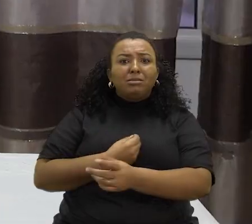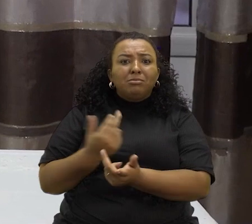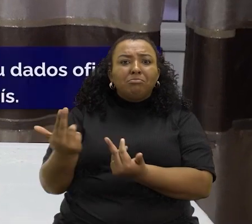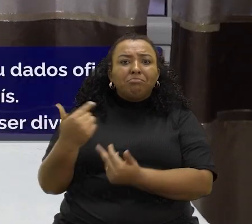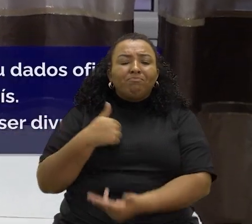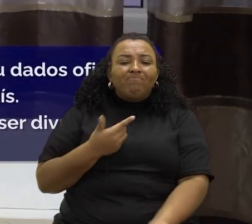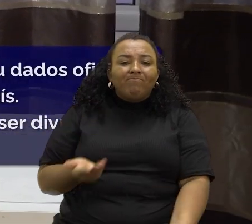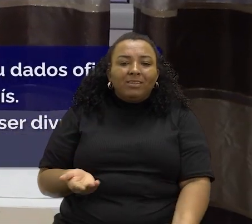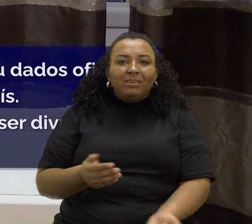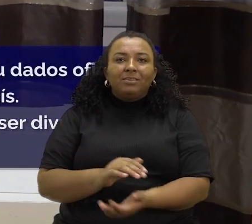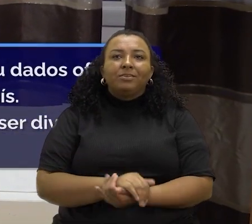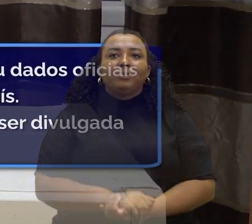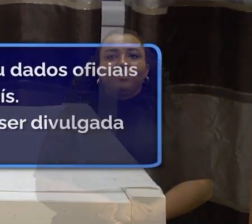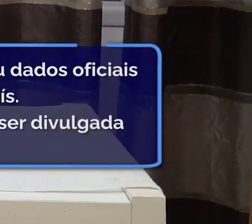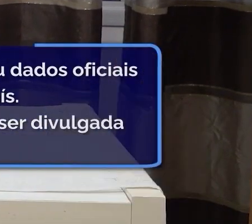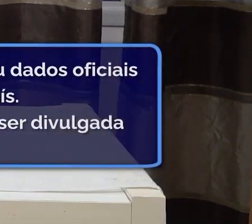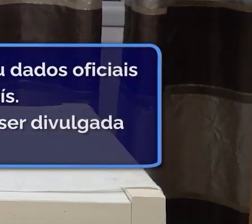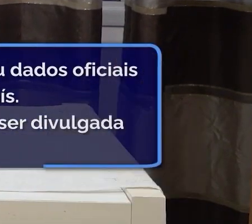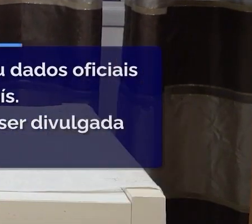né?